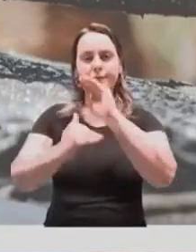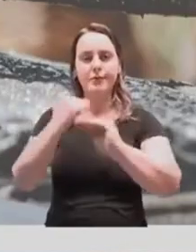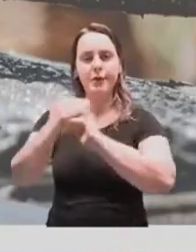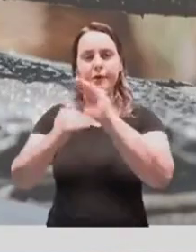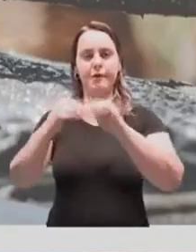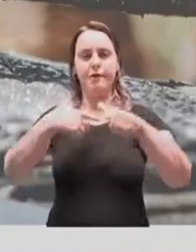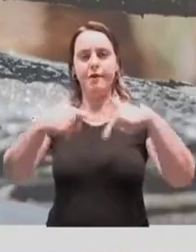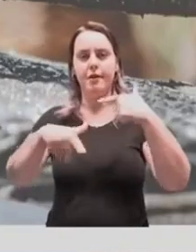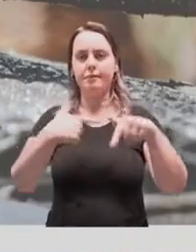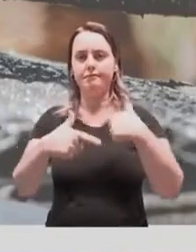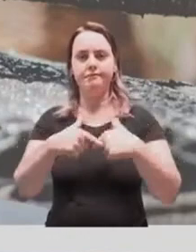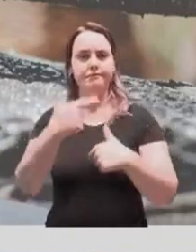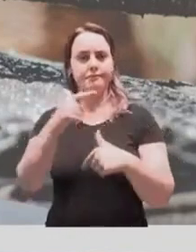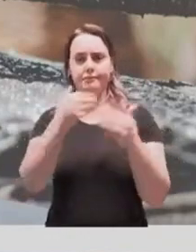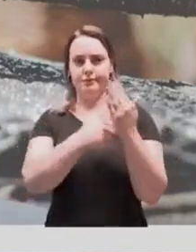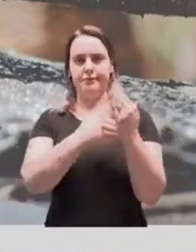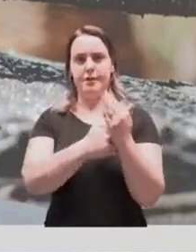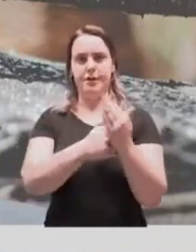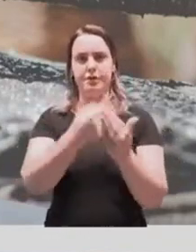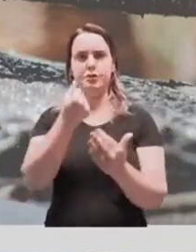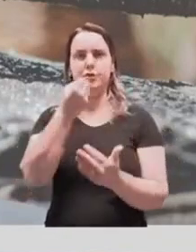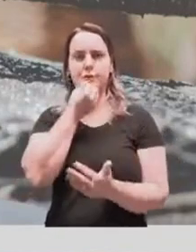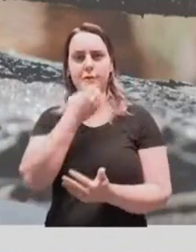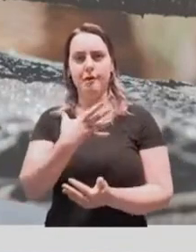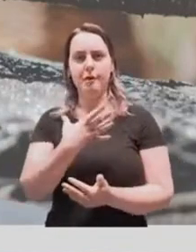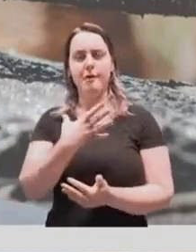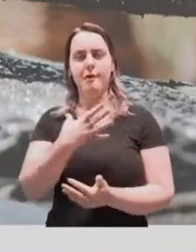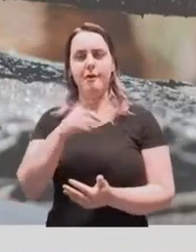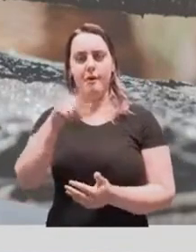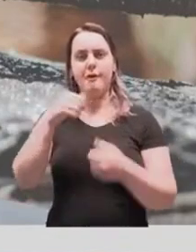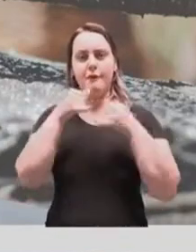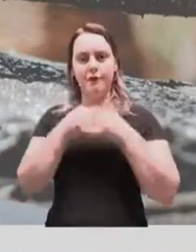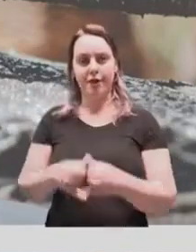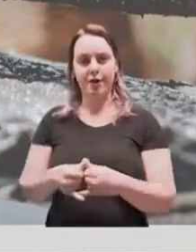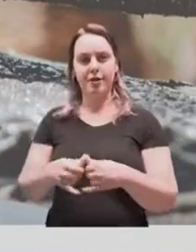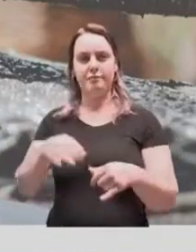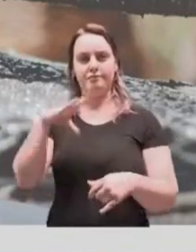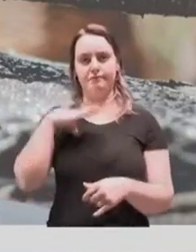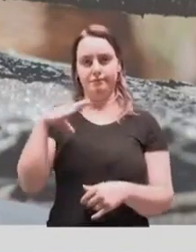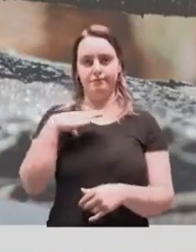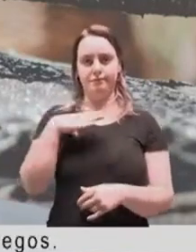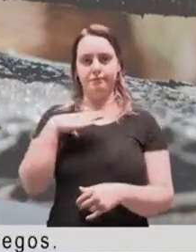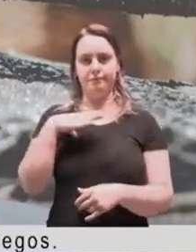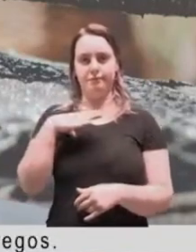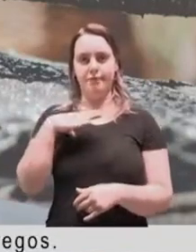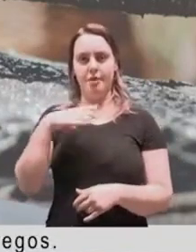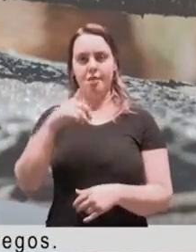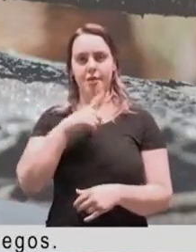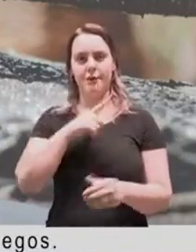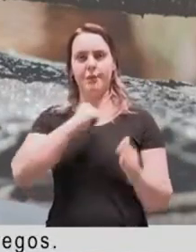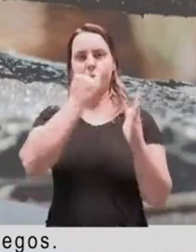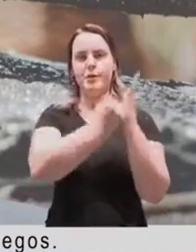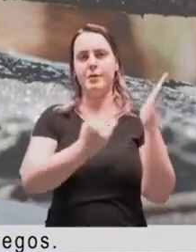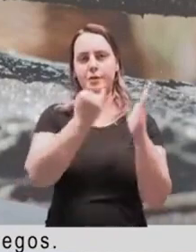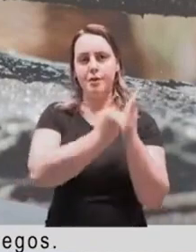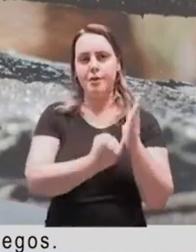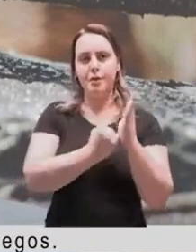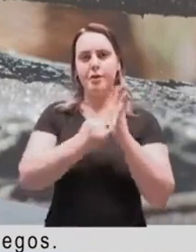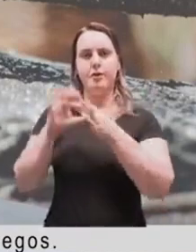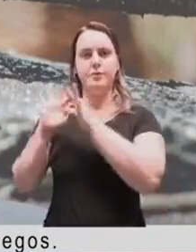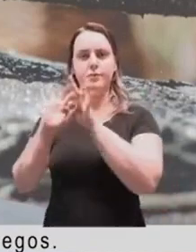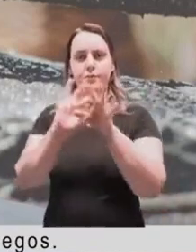Para gerar mais emprego, não tem segredo. Dinheiro bom é aquele que fica no município. Vamos rever os